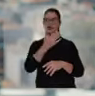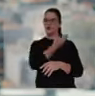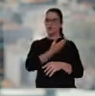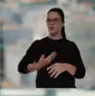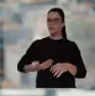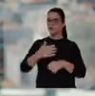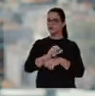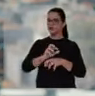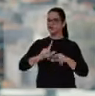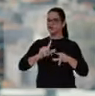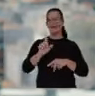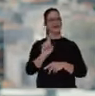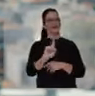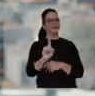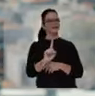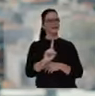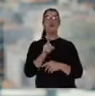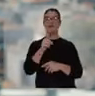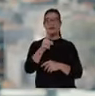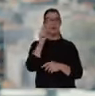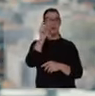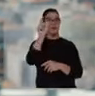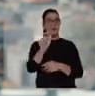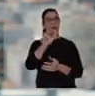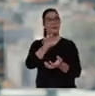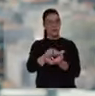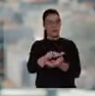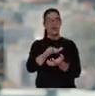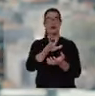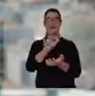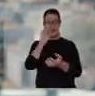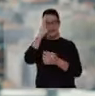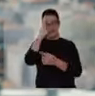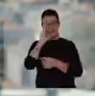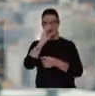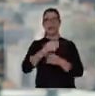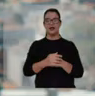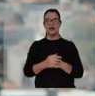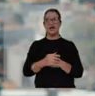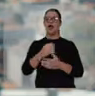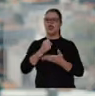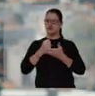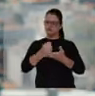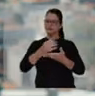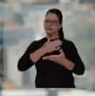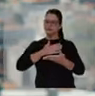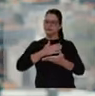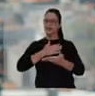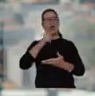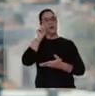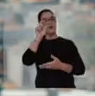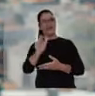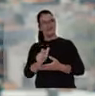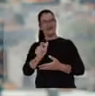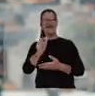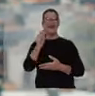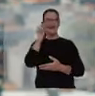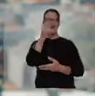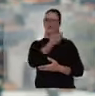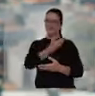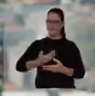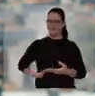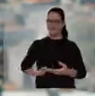milhões de brasileiras. No governo do Estado não vai ser diferente. Você, mulher pernambucana, vai ser prioridade. Conte comigo,